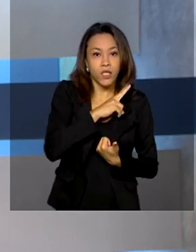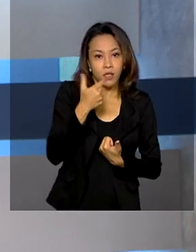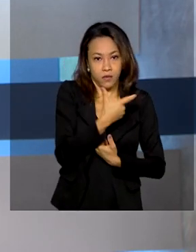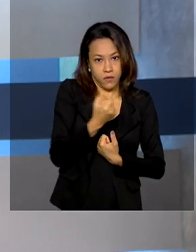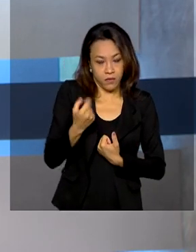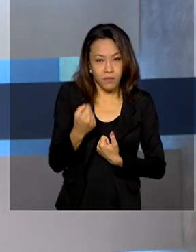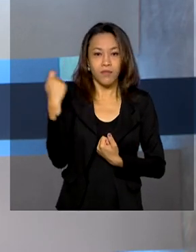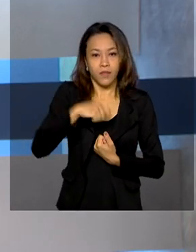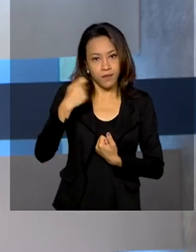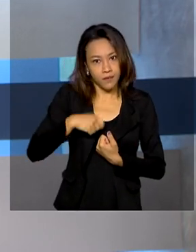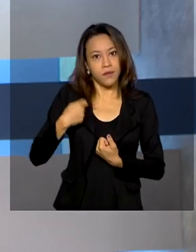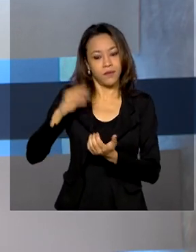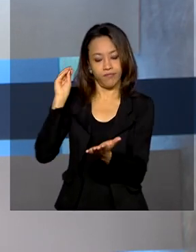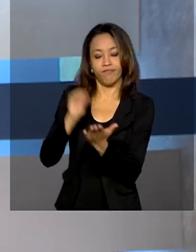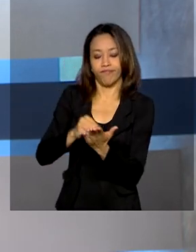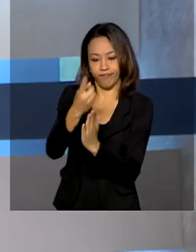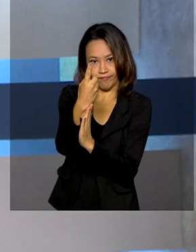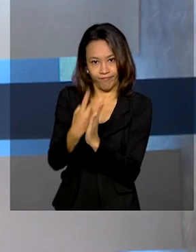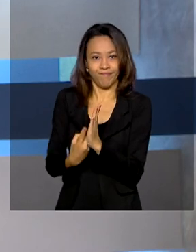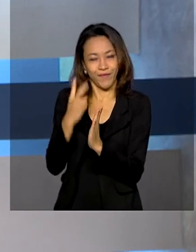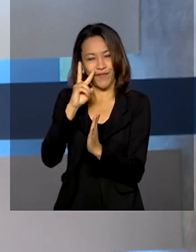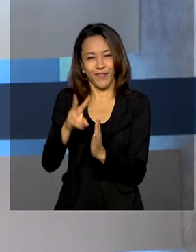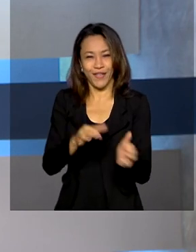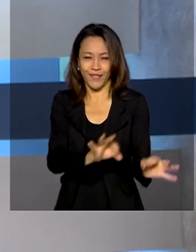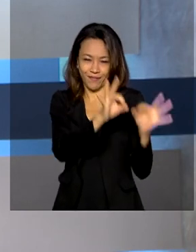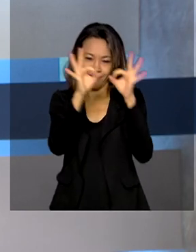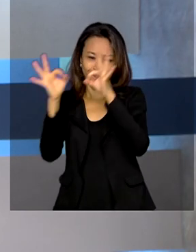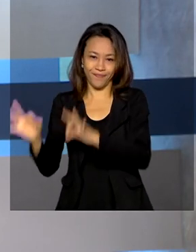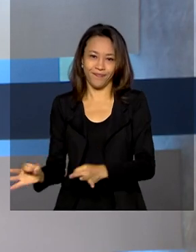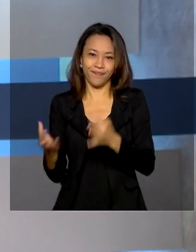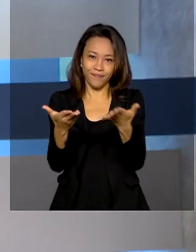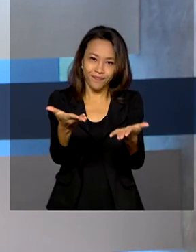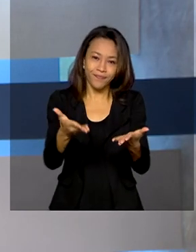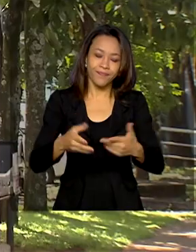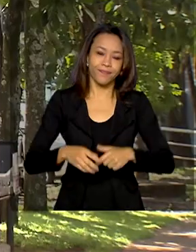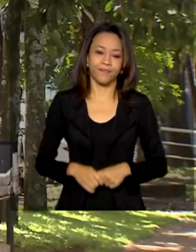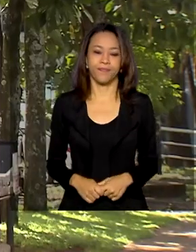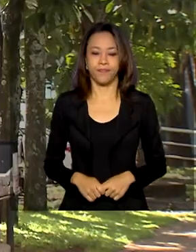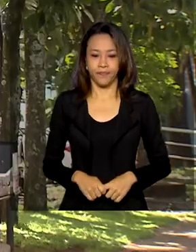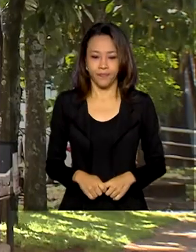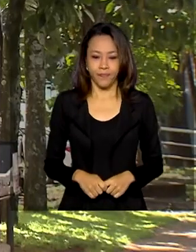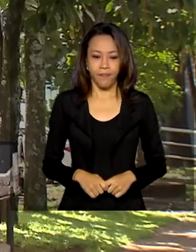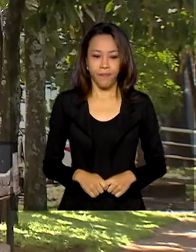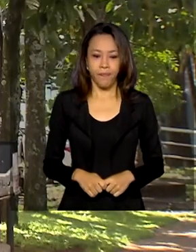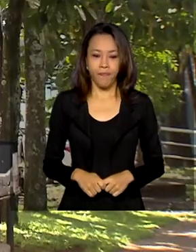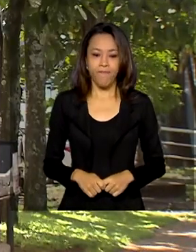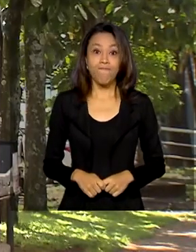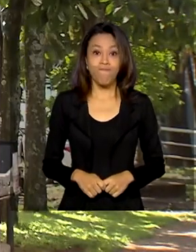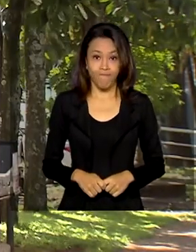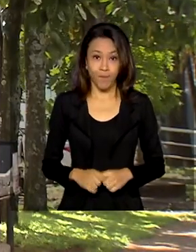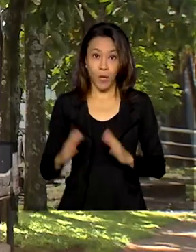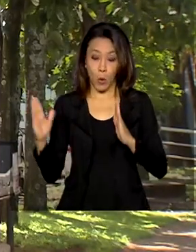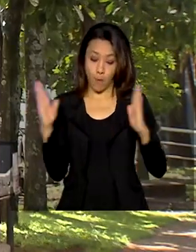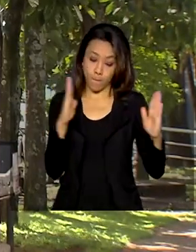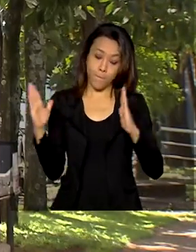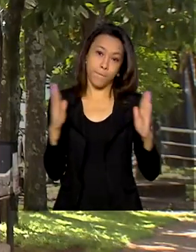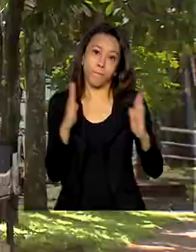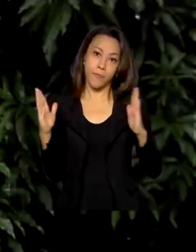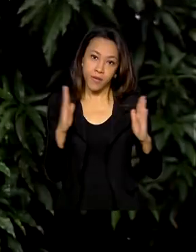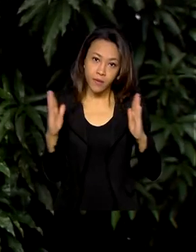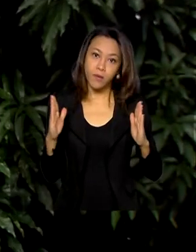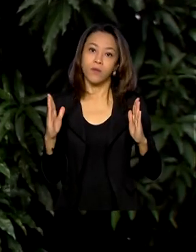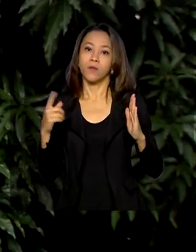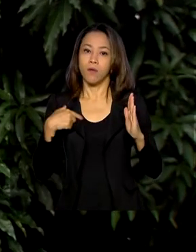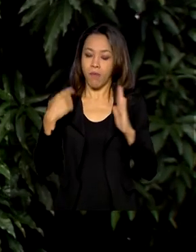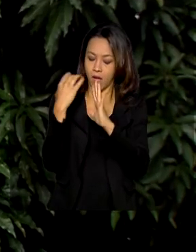declarar o benefício? Veja na reportagem de Márcia Fernandes. O prazo para acertar as contas